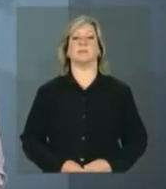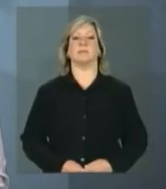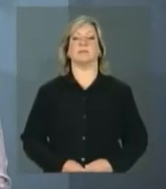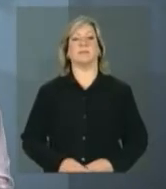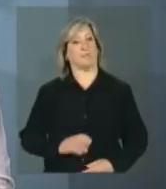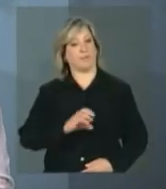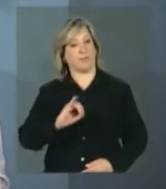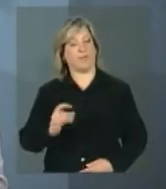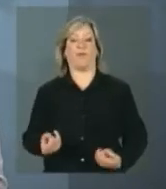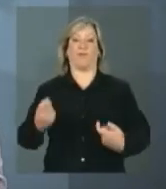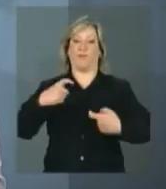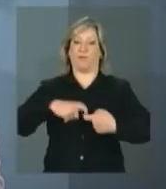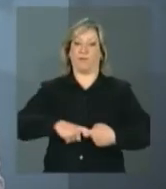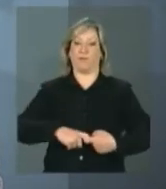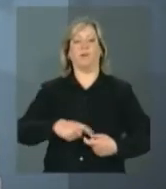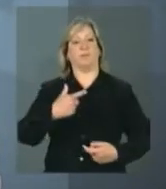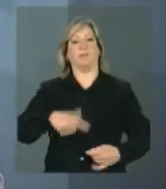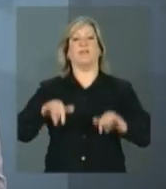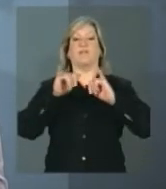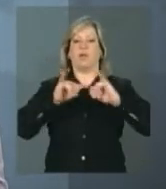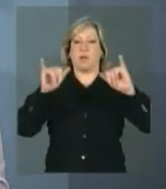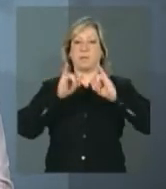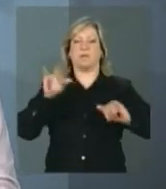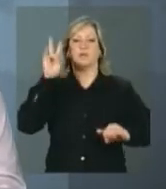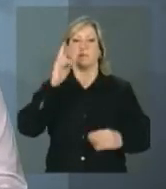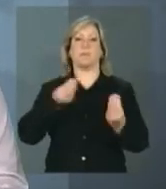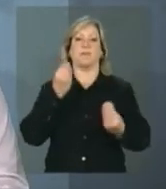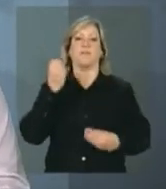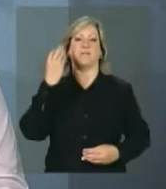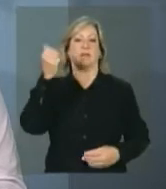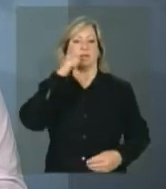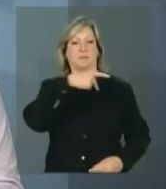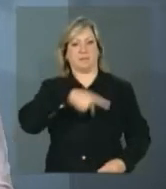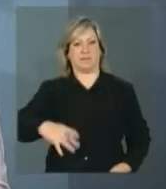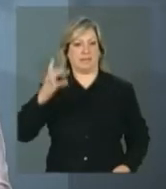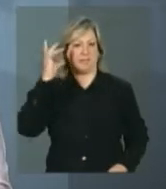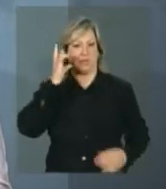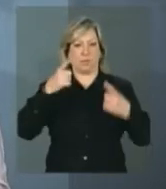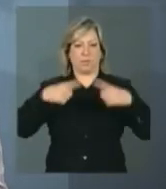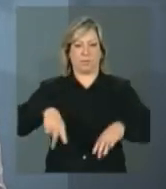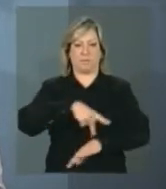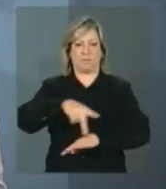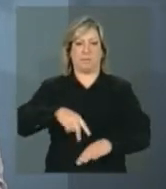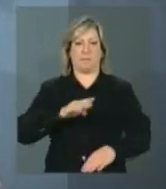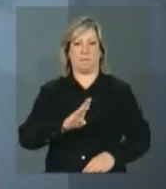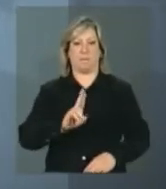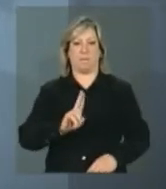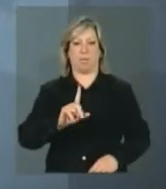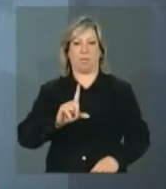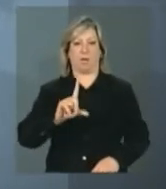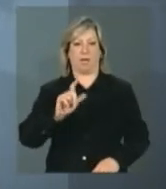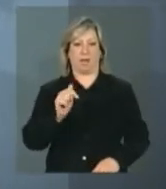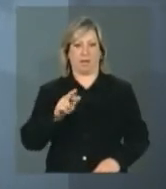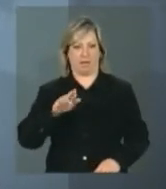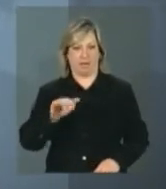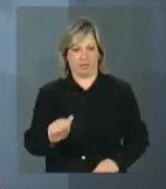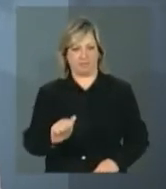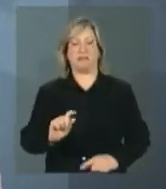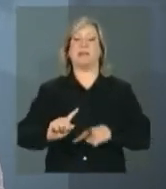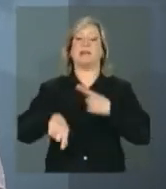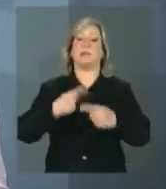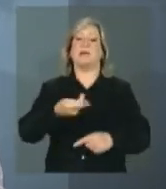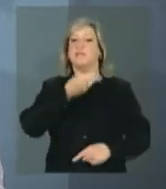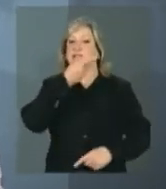Olá, voltamos com mais informações sobre a viagem da presidenta Dilma Rousseff à Bulgária. Depois de fazer uma visita de